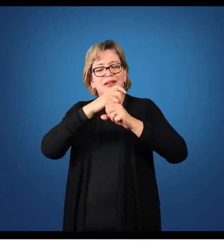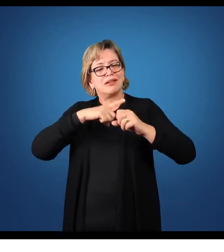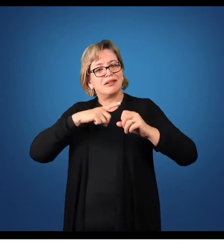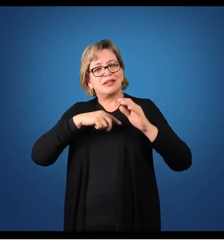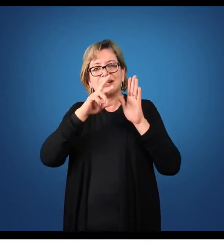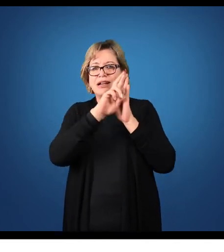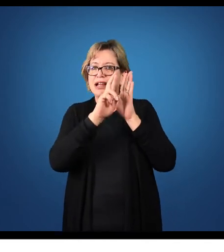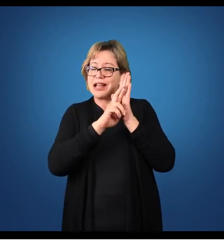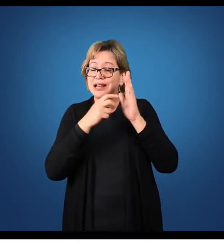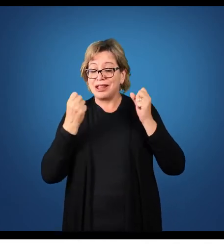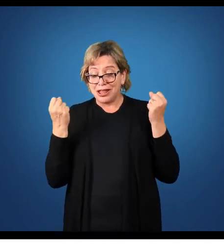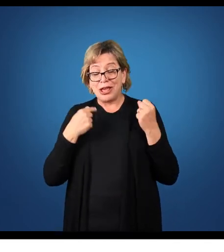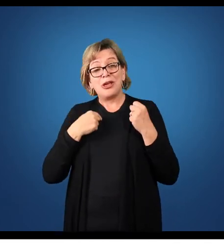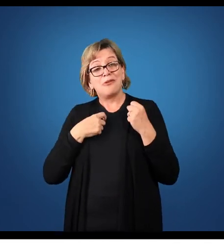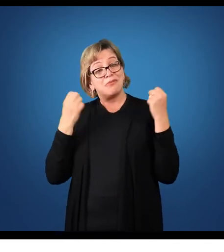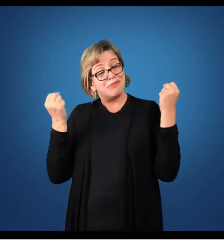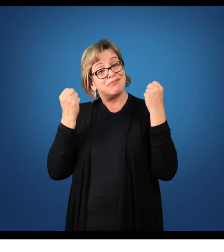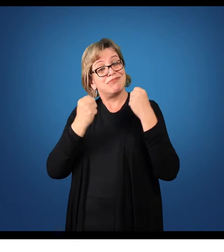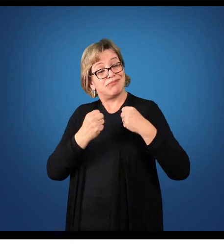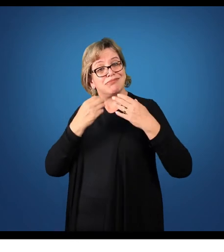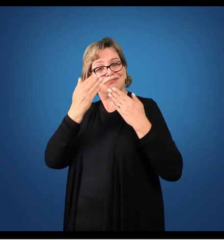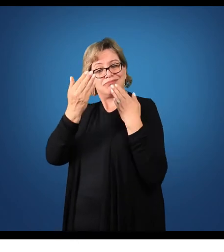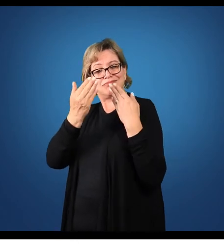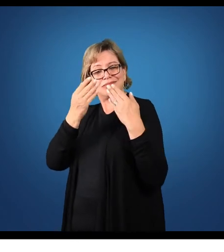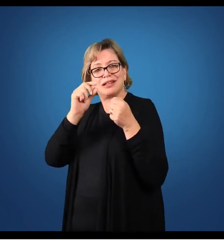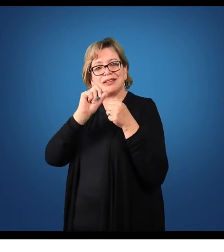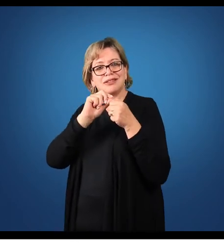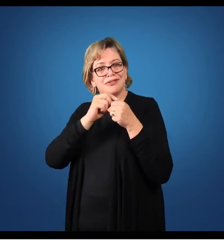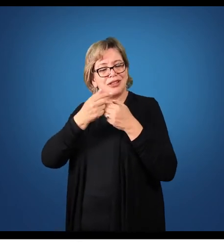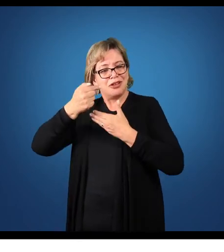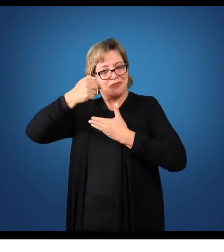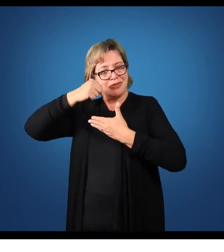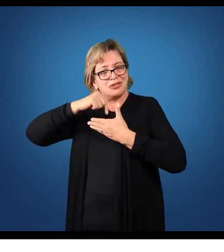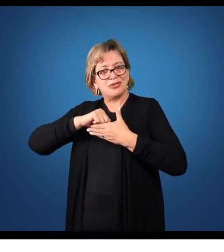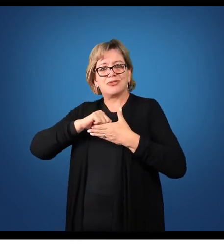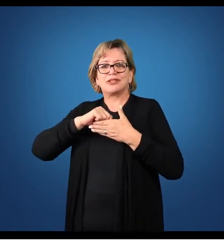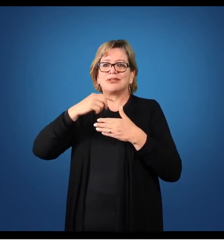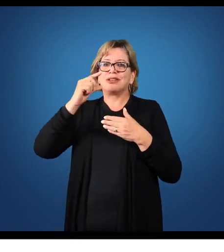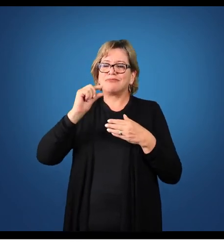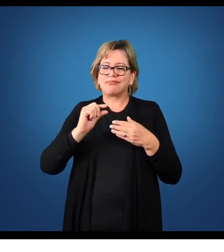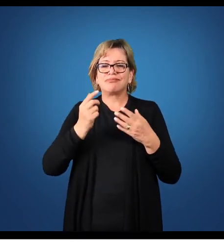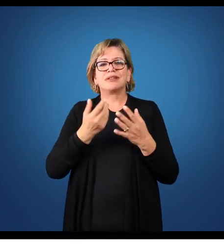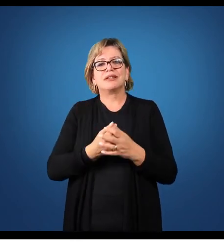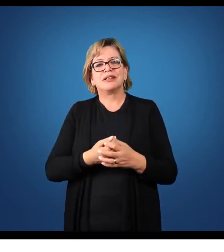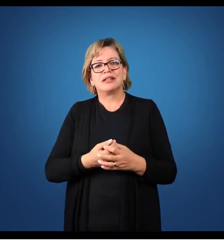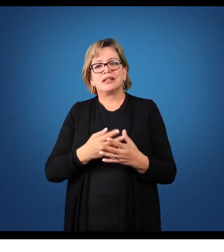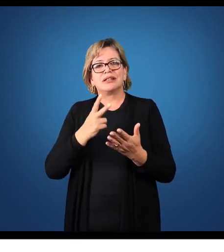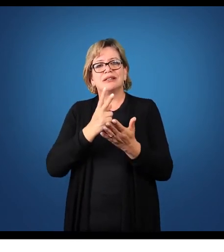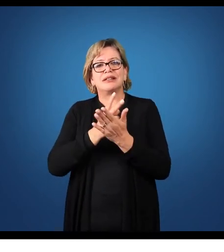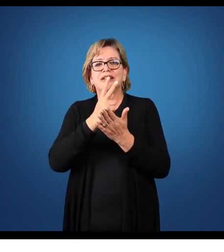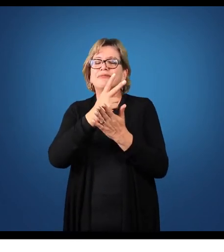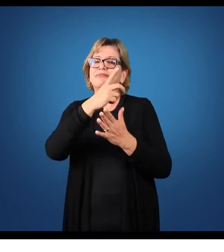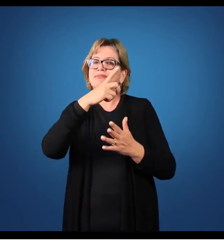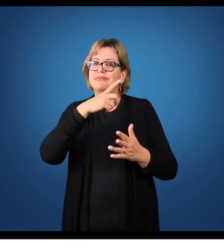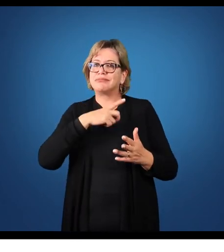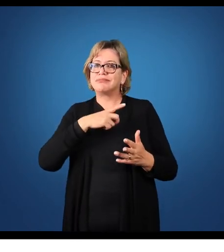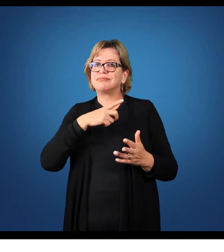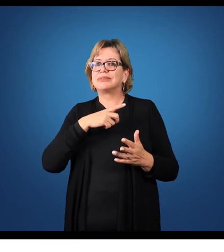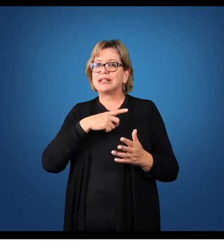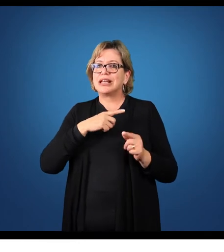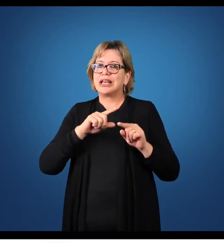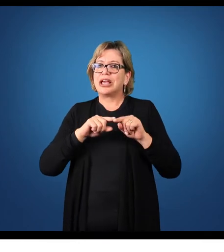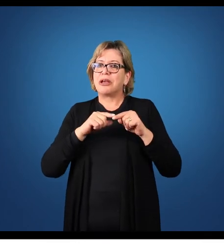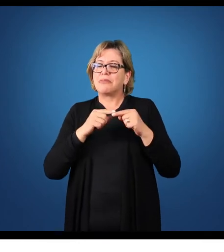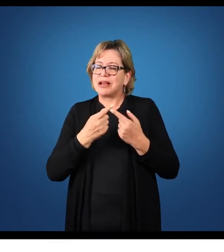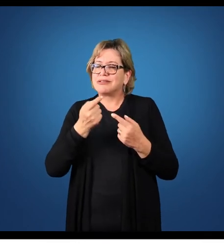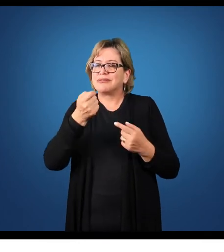de fazer essa análise com uma subjetividade muito menor. Ela continuará existindo, mas